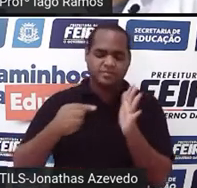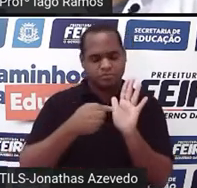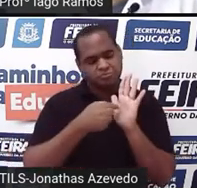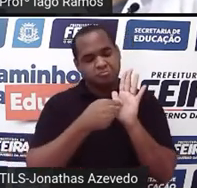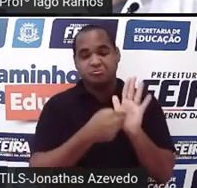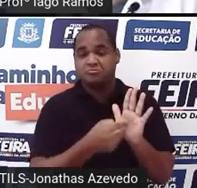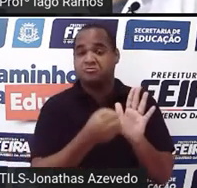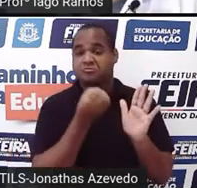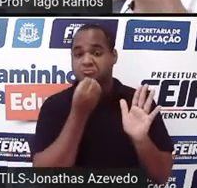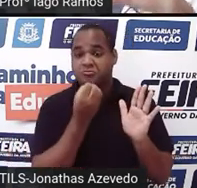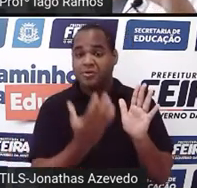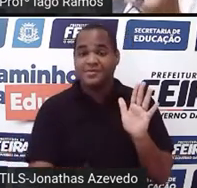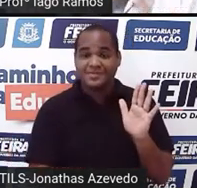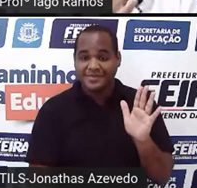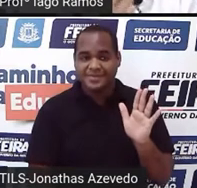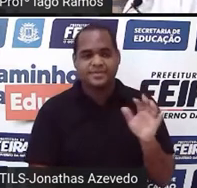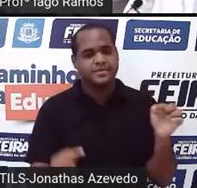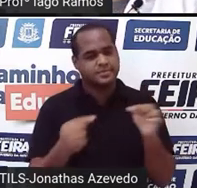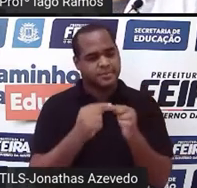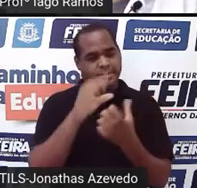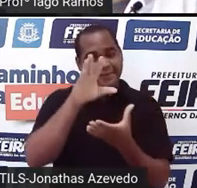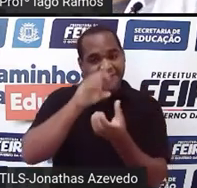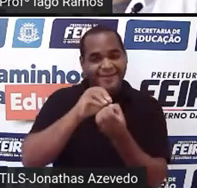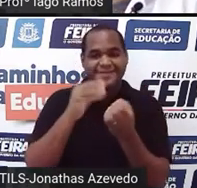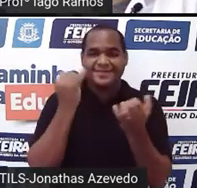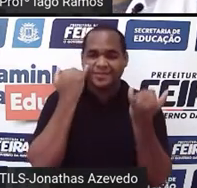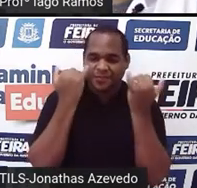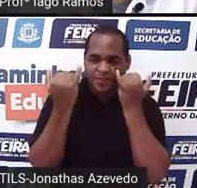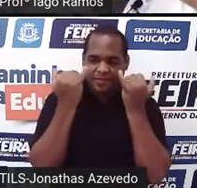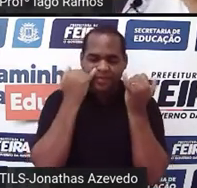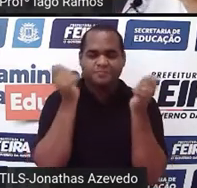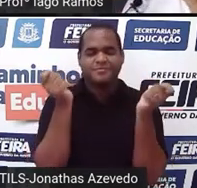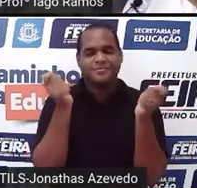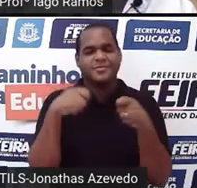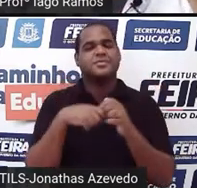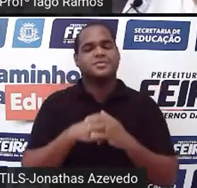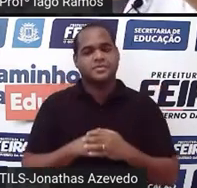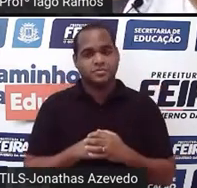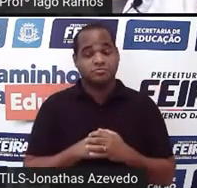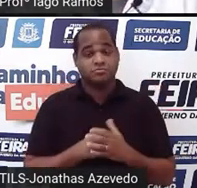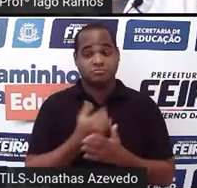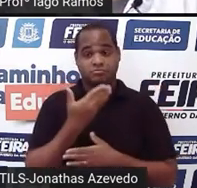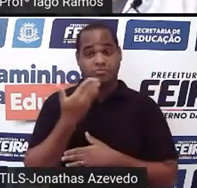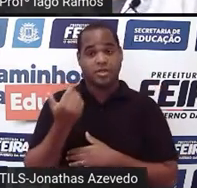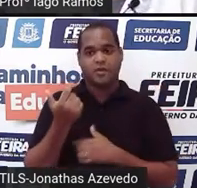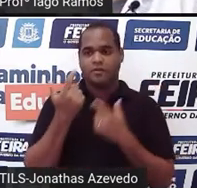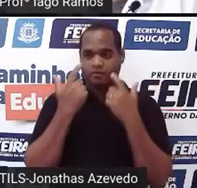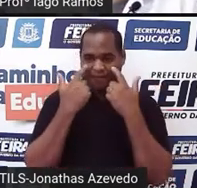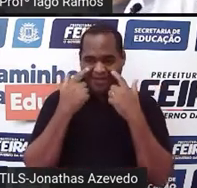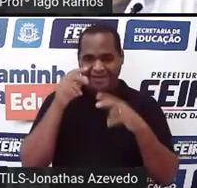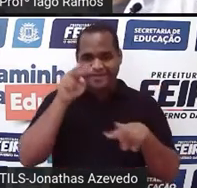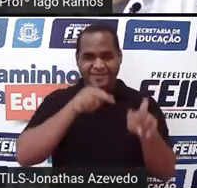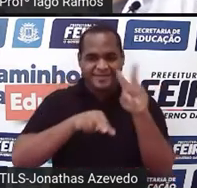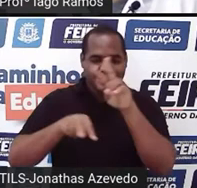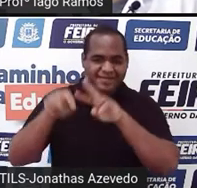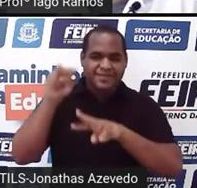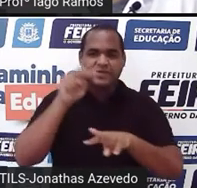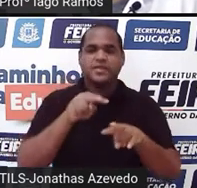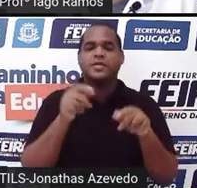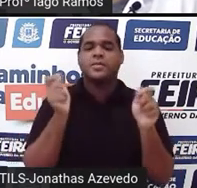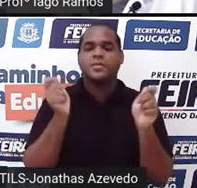né? Para resumir as informações. É muito melhor para a nossa visão enxergar